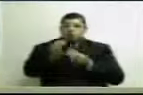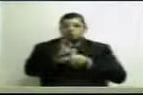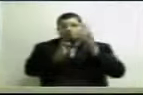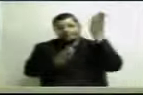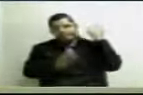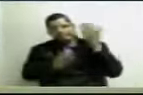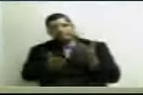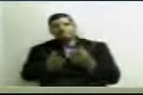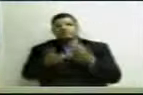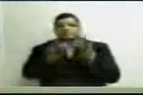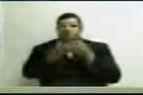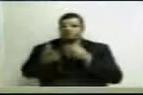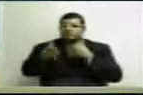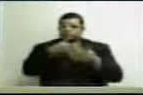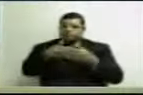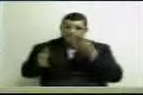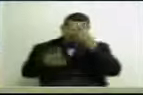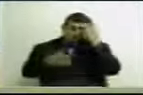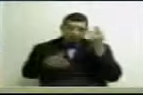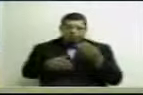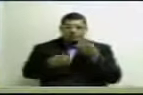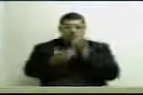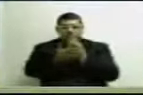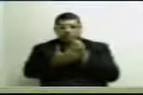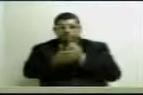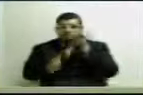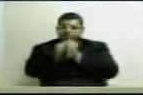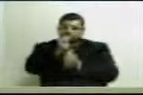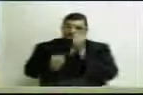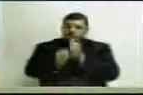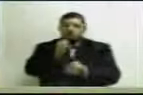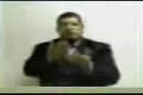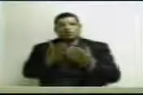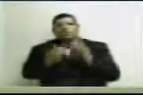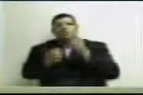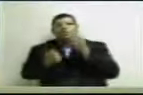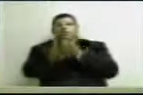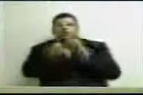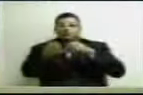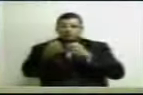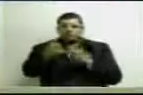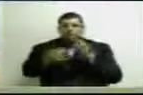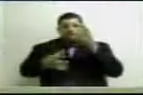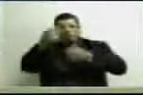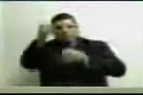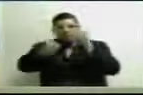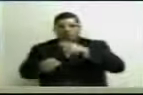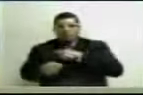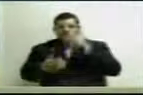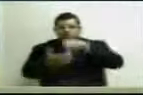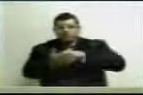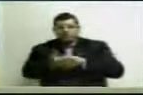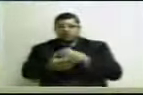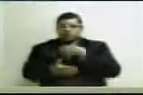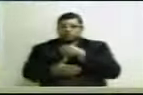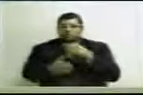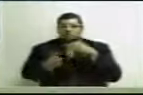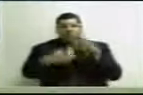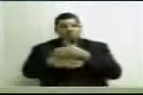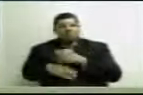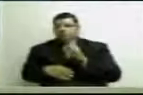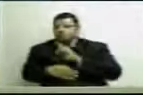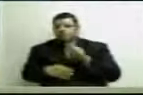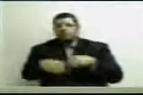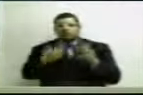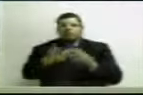anteriormente, em que qualquer um que comprasse arroz, que comprasse feijão, que comprasse leite, tinha a garantia do incentivo fiscal.